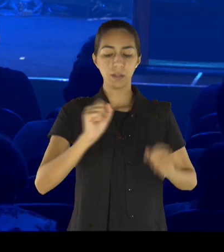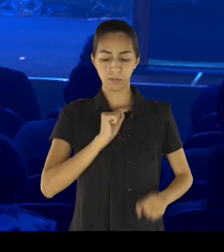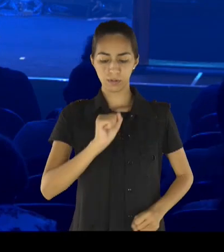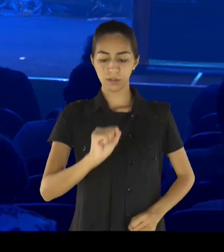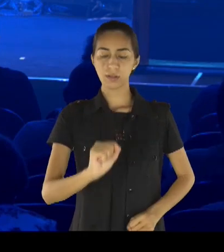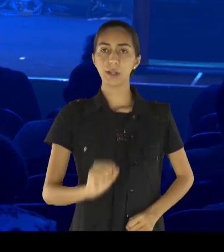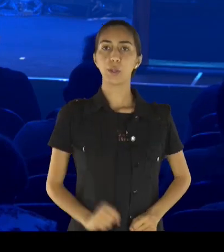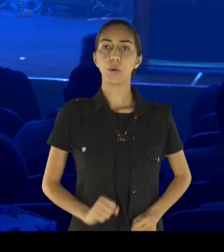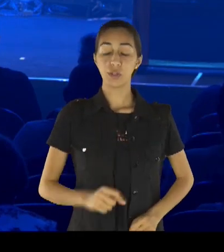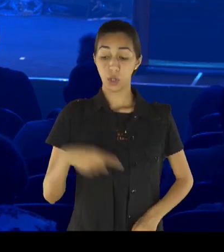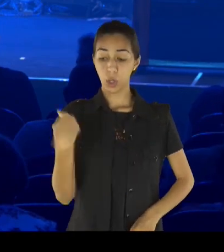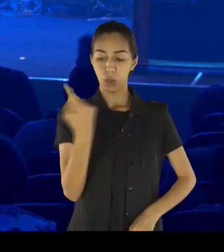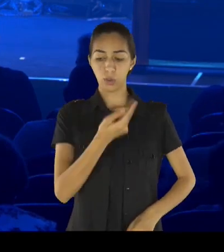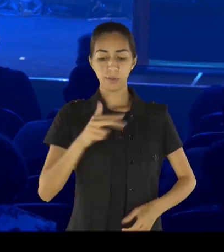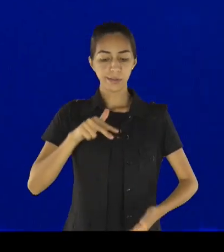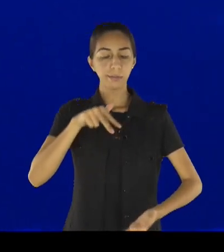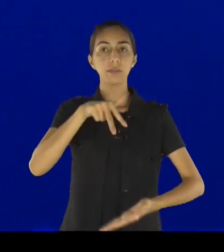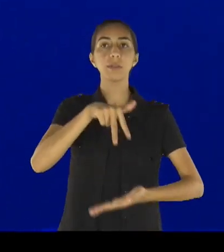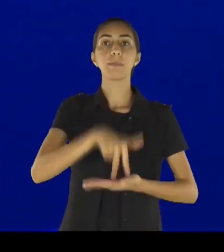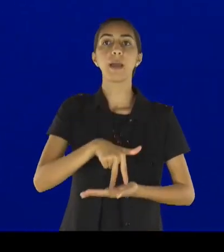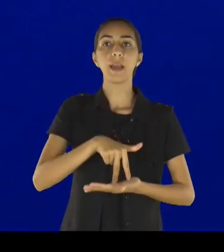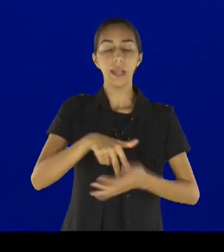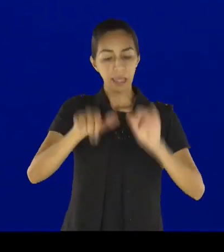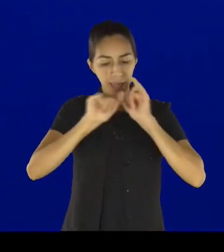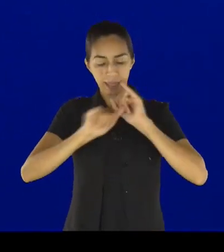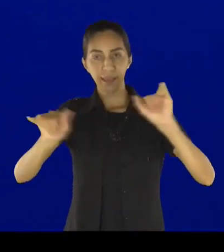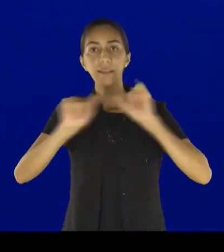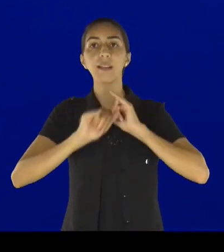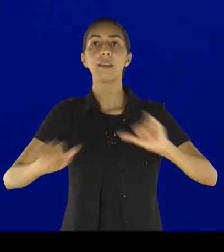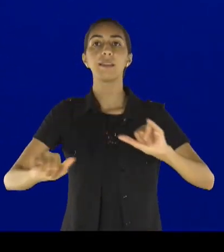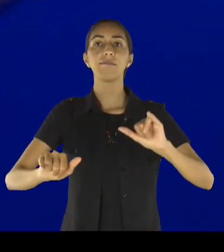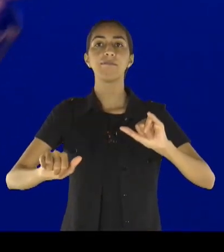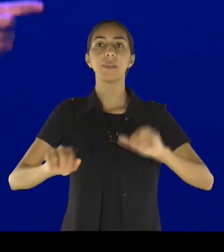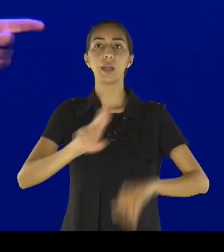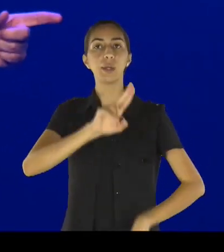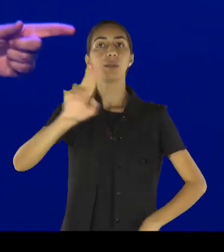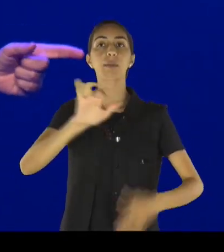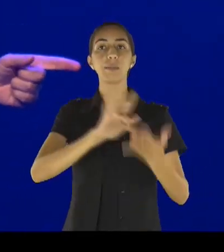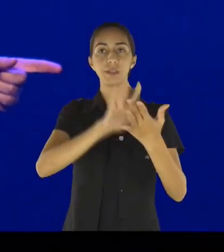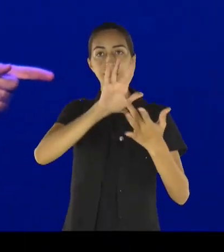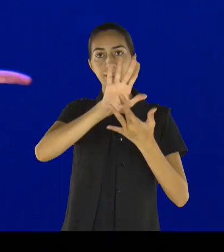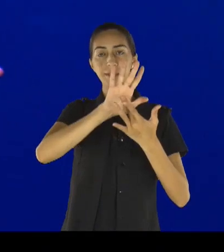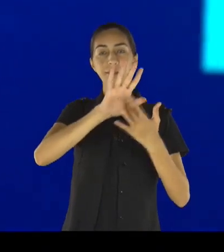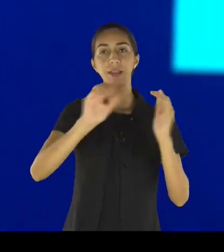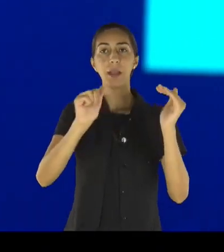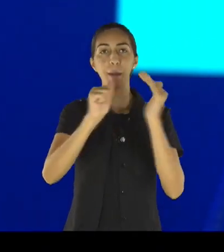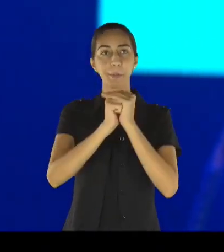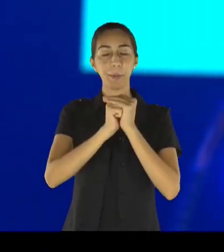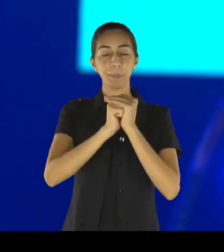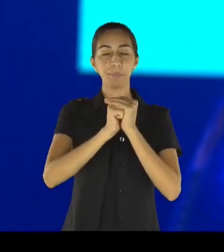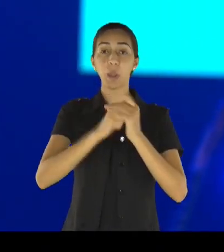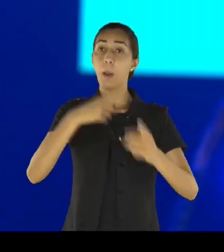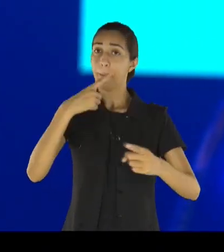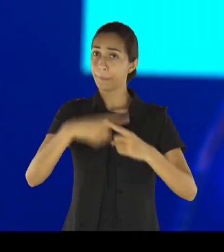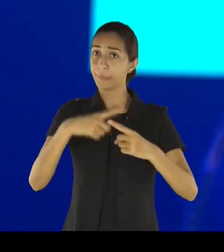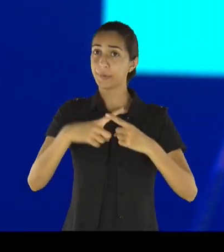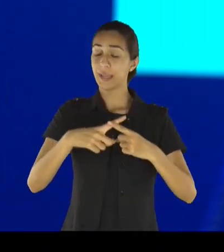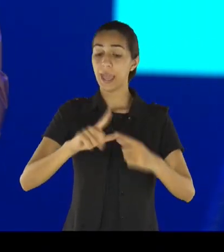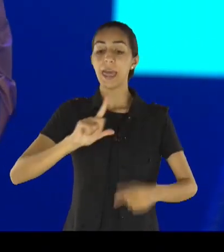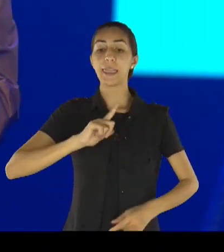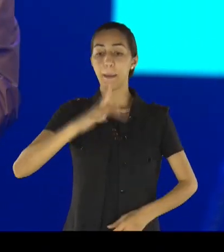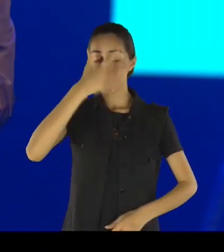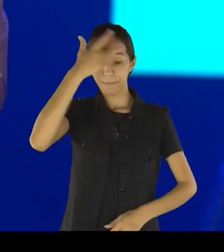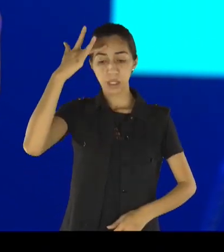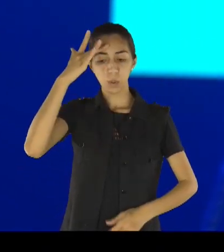e declarar isso, em nome de Jesus, amém? Porque muitas pessoas, estão se perdendo, muitas pessoas, estão